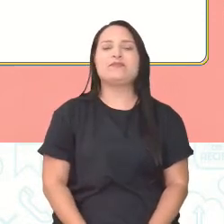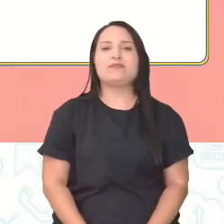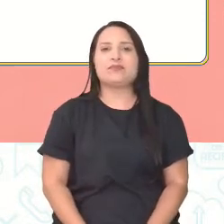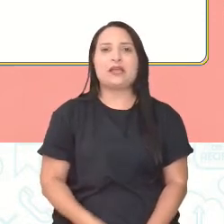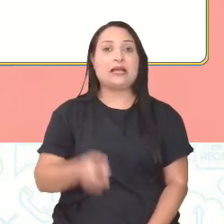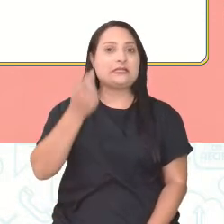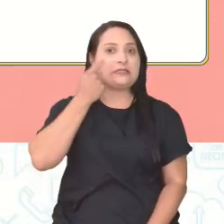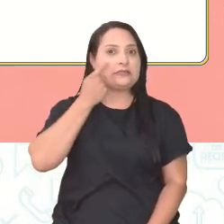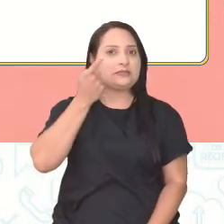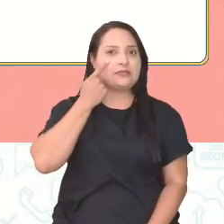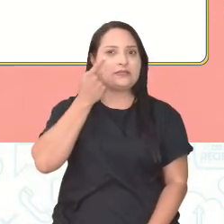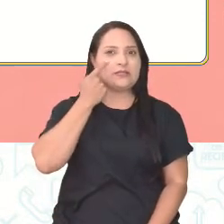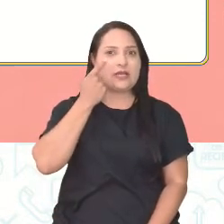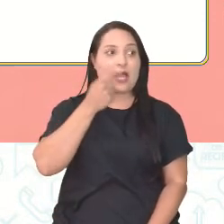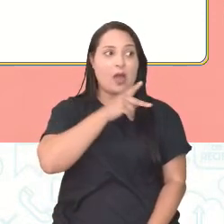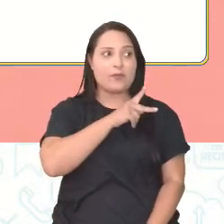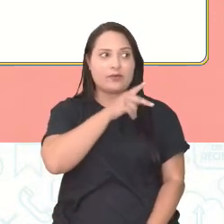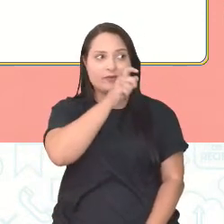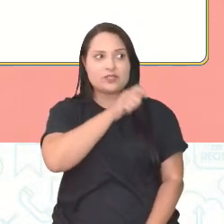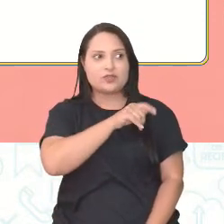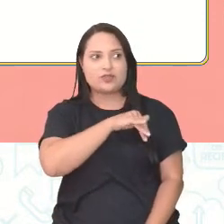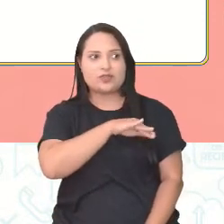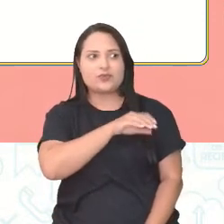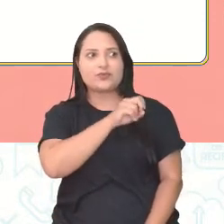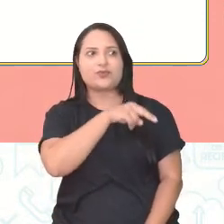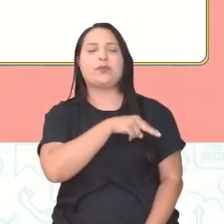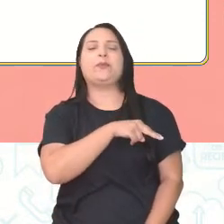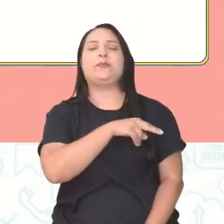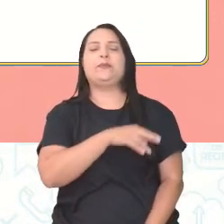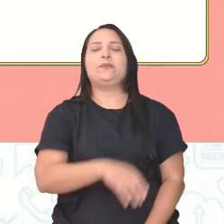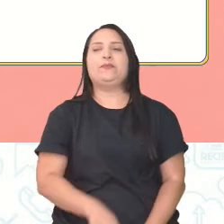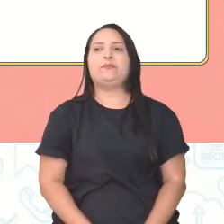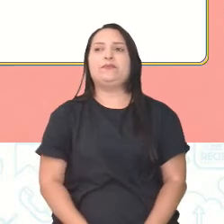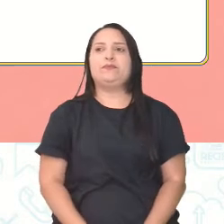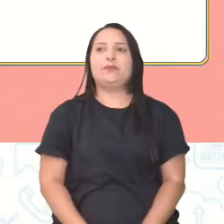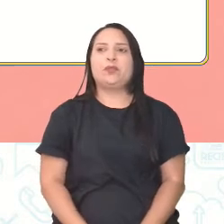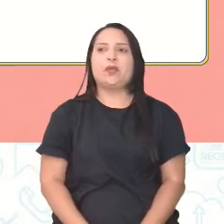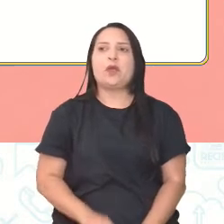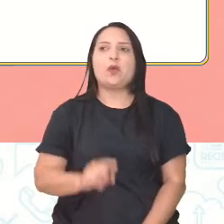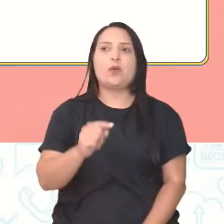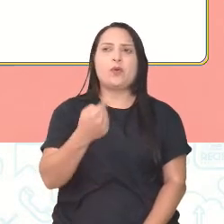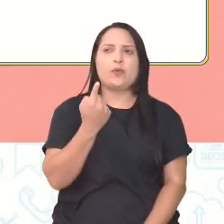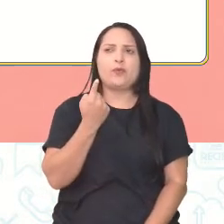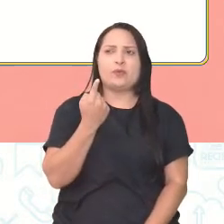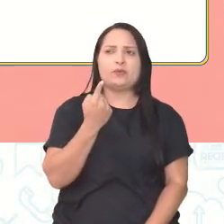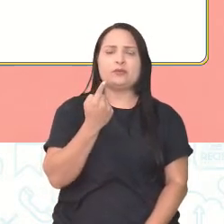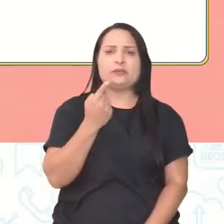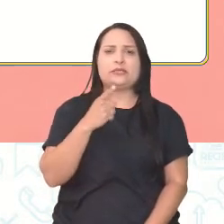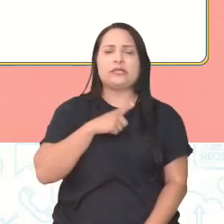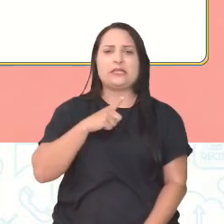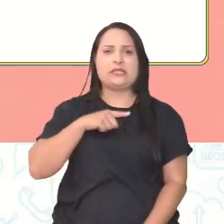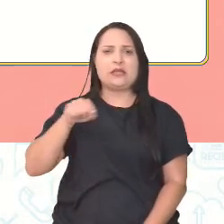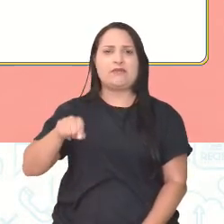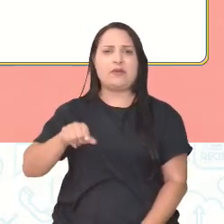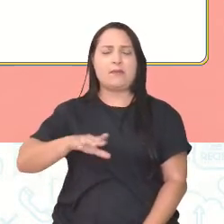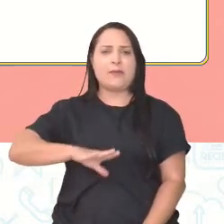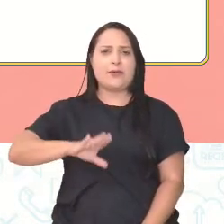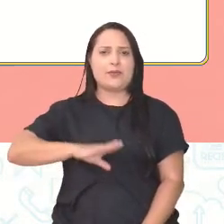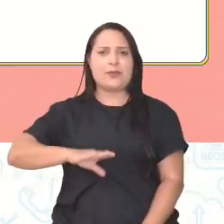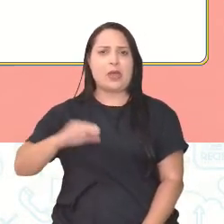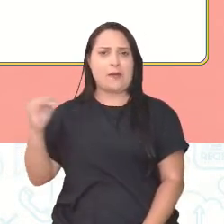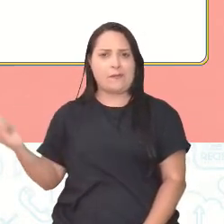bem atenção aí, viu, professor Gilson? Vamos devagarzinho. Vamos devagarzinho. Então, um evento ocorrido em Portugal foi de suma